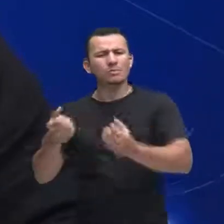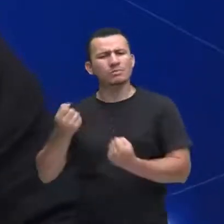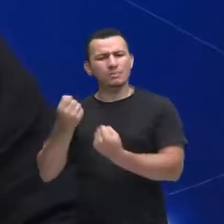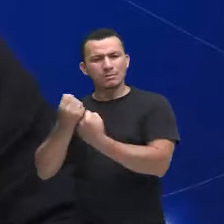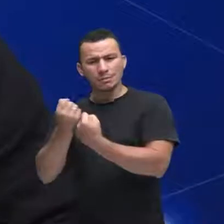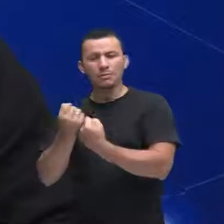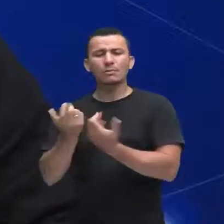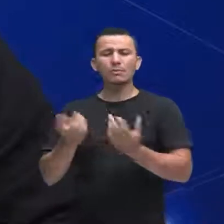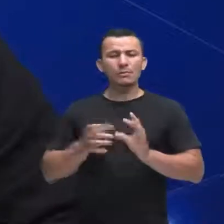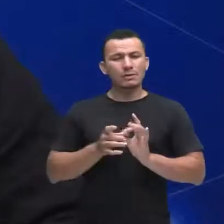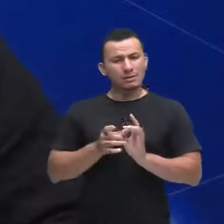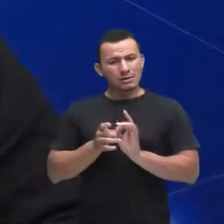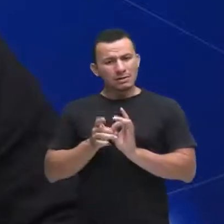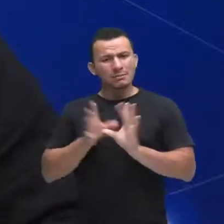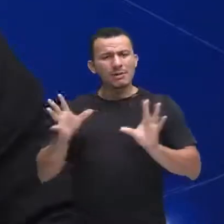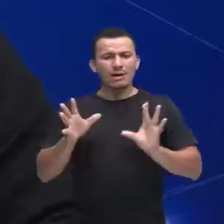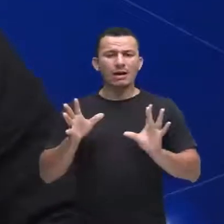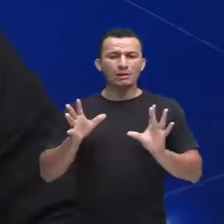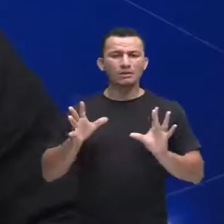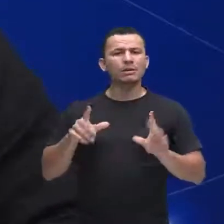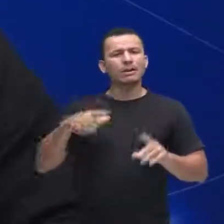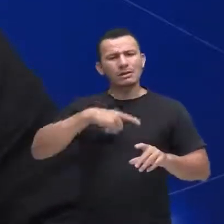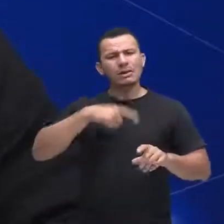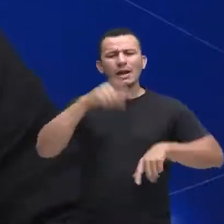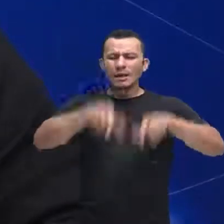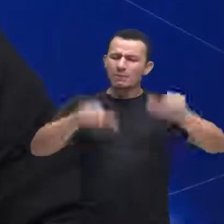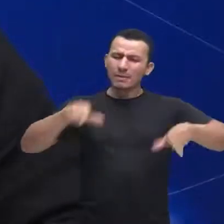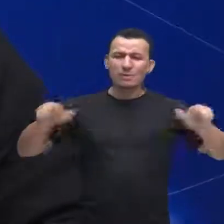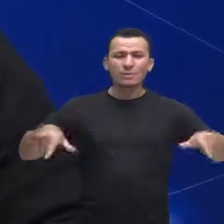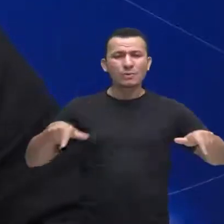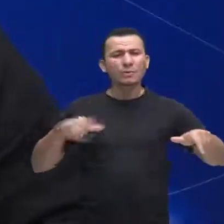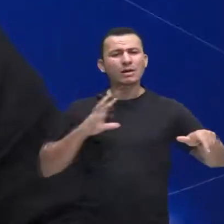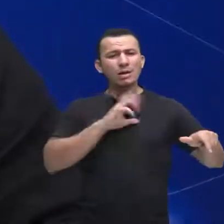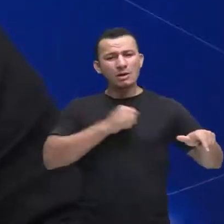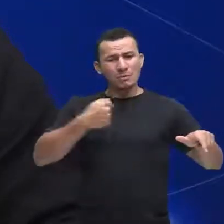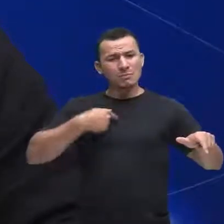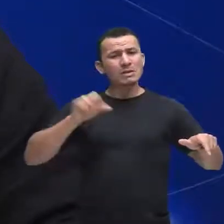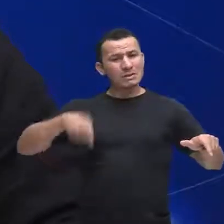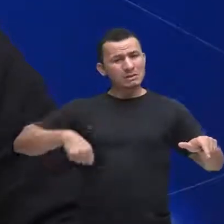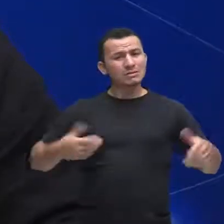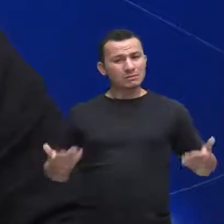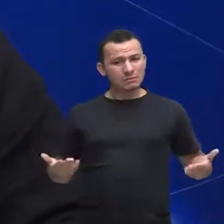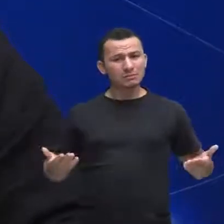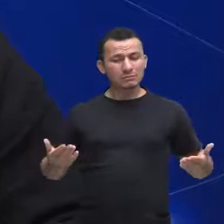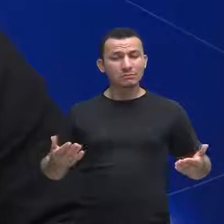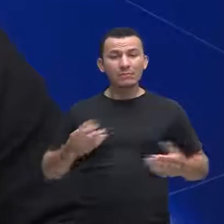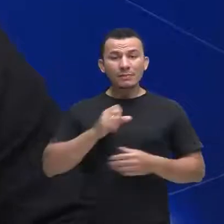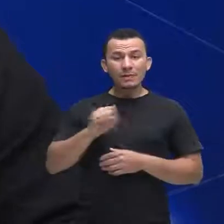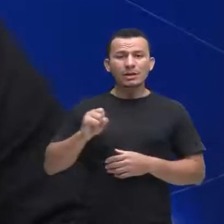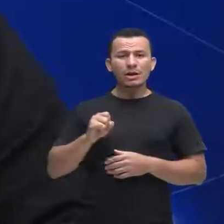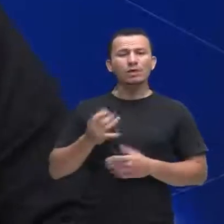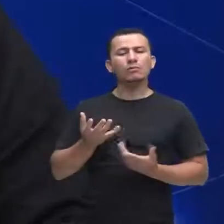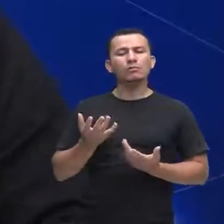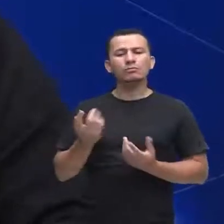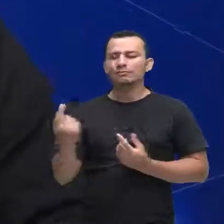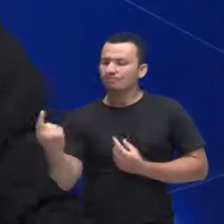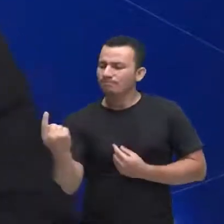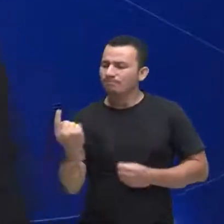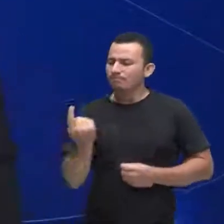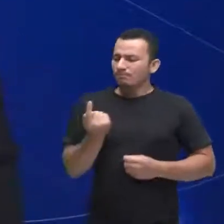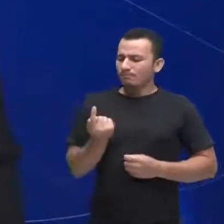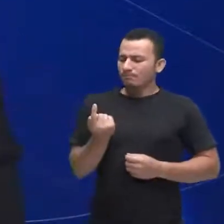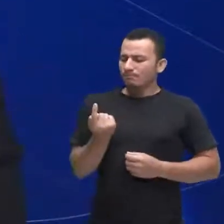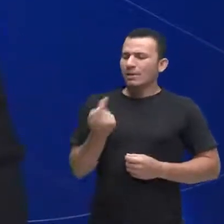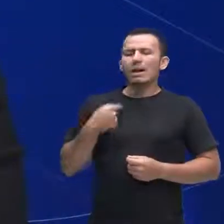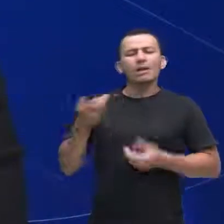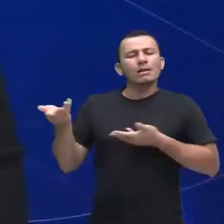liberdade de saber que tem pessoas por mim tem pessoas que me amam e que se eu der a oportunidade a elas também elas vão